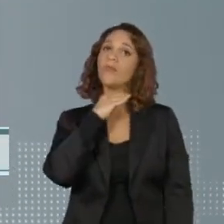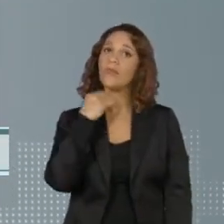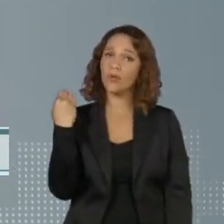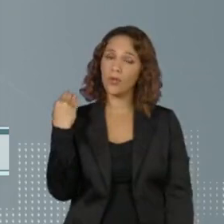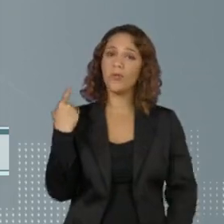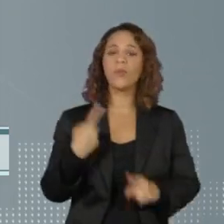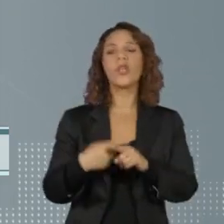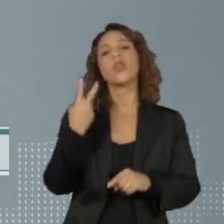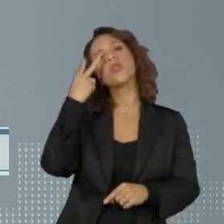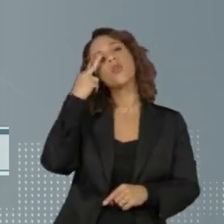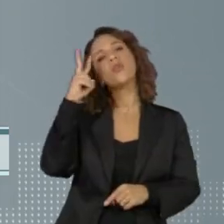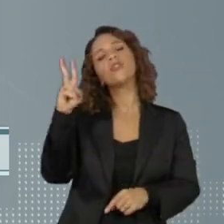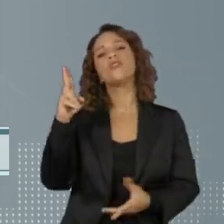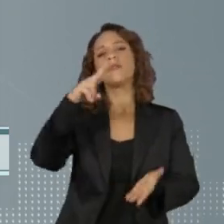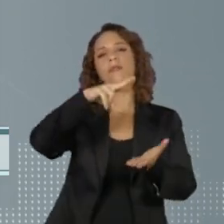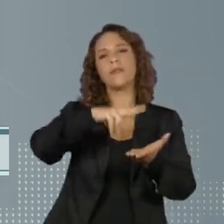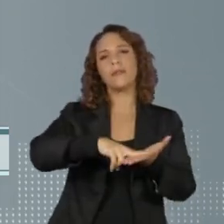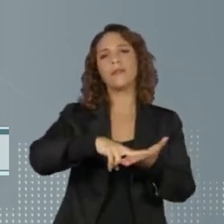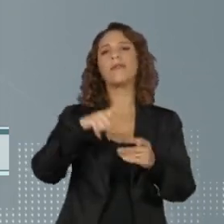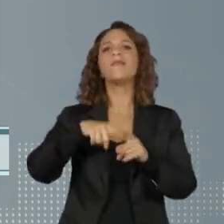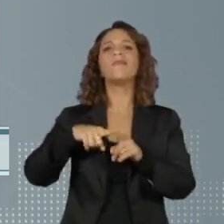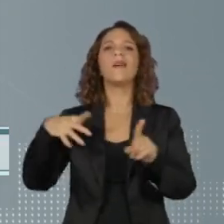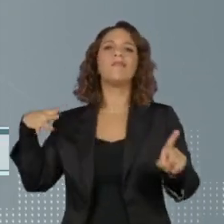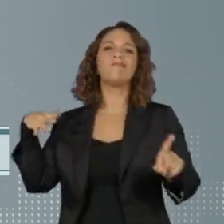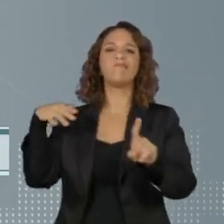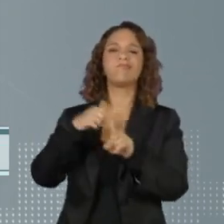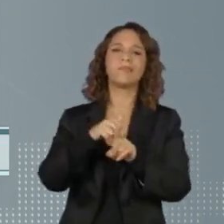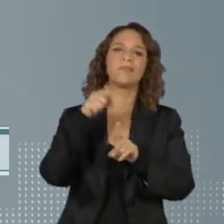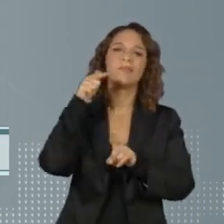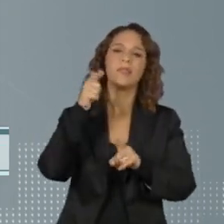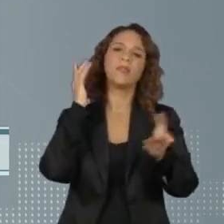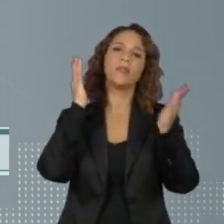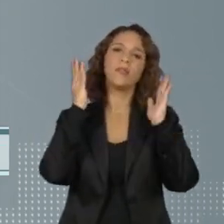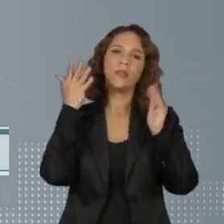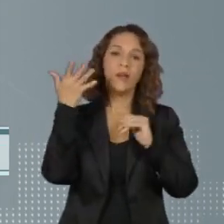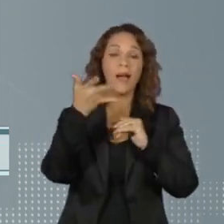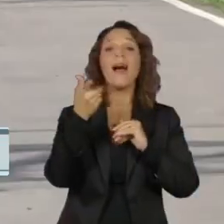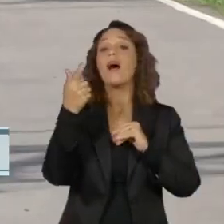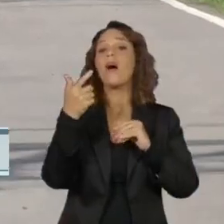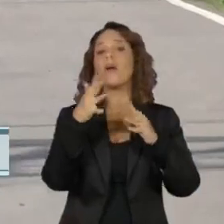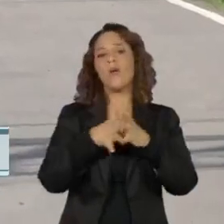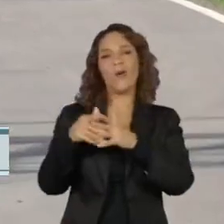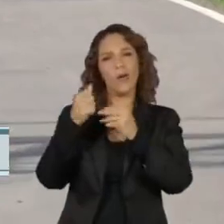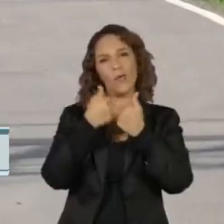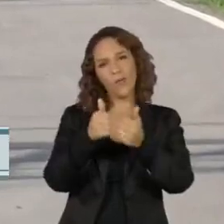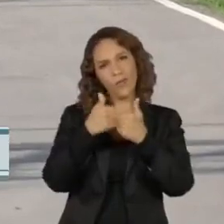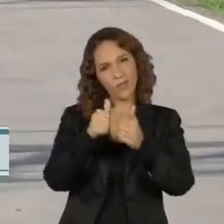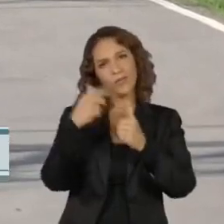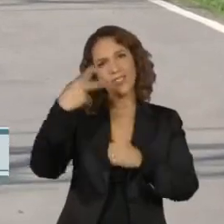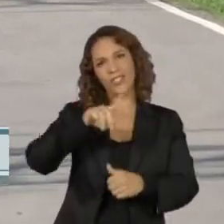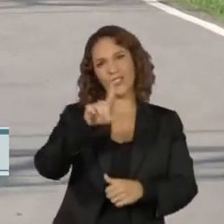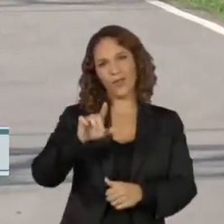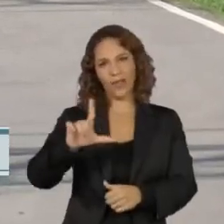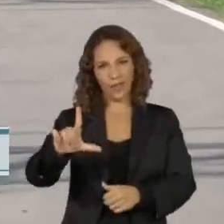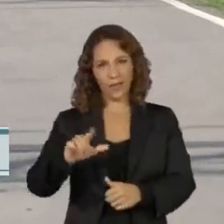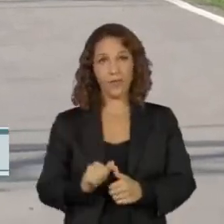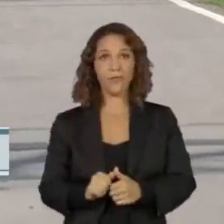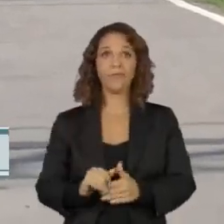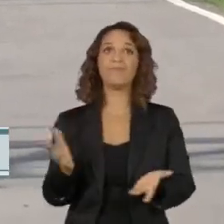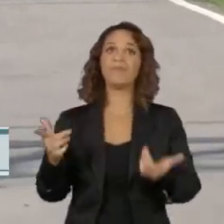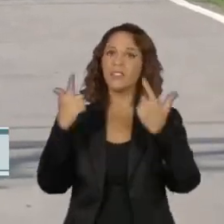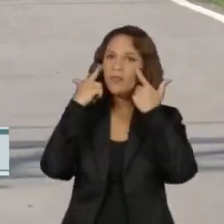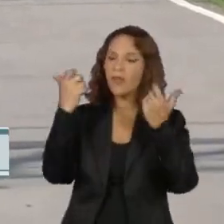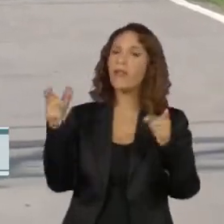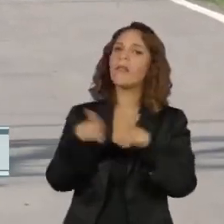dois dias internado por um atropelamento por ônibus na zona leste da capital. Além deste tipo de violência, os